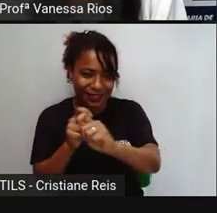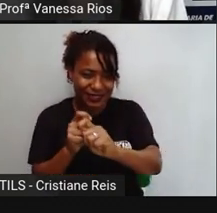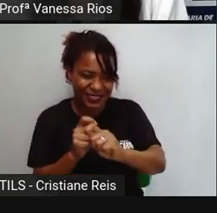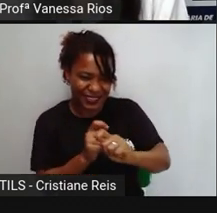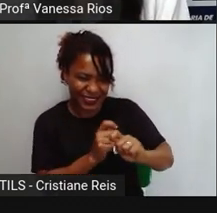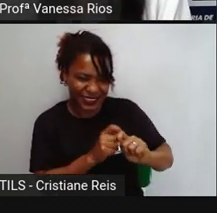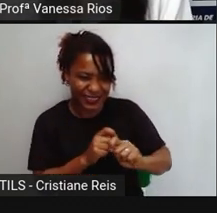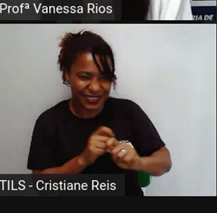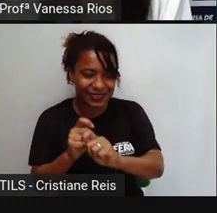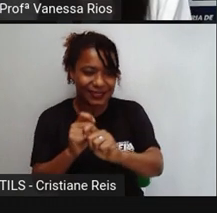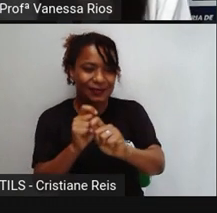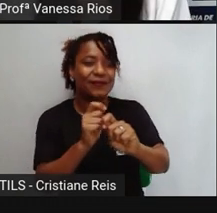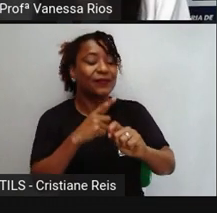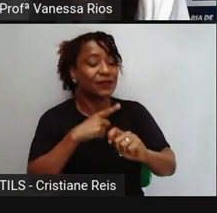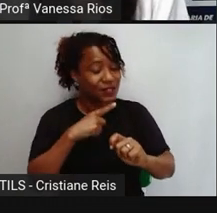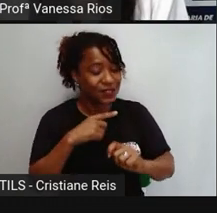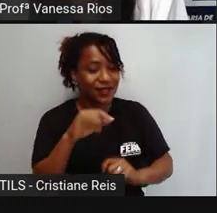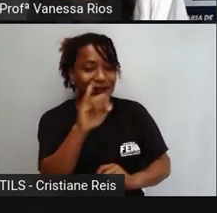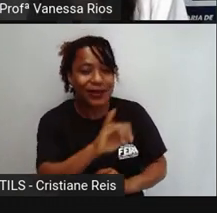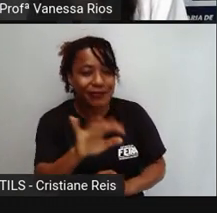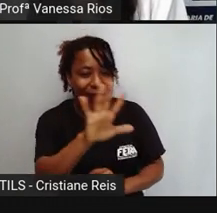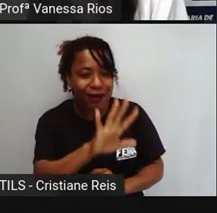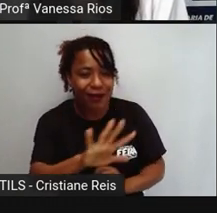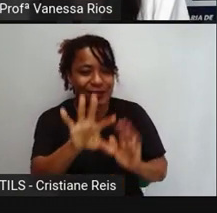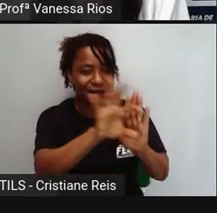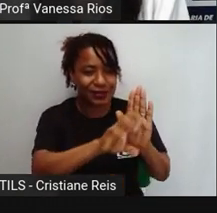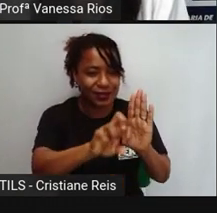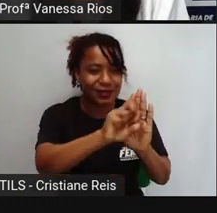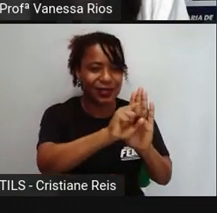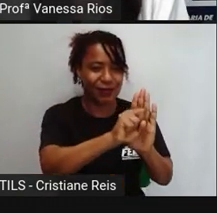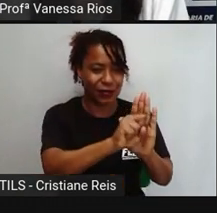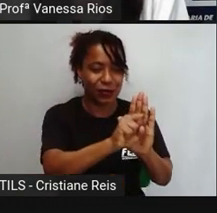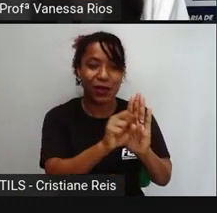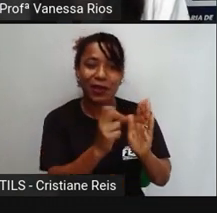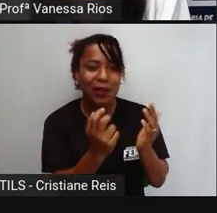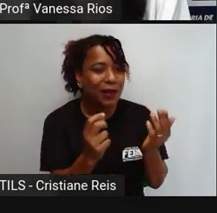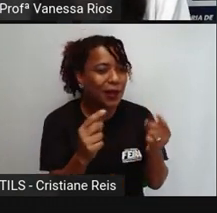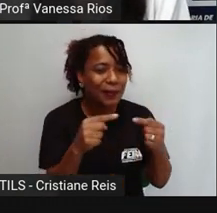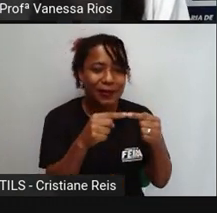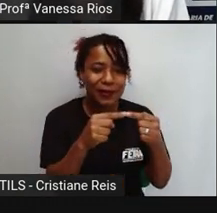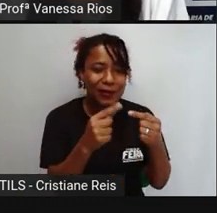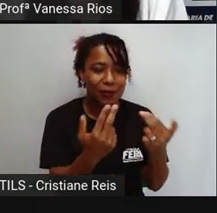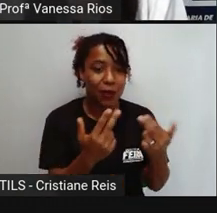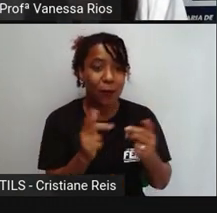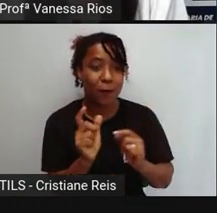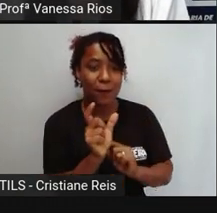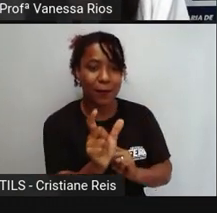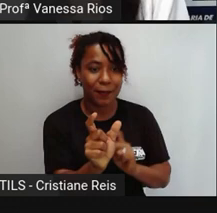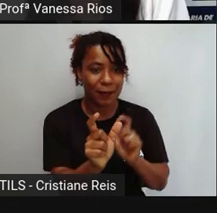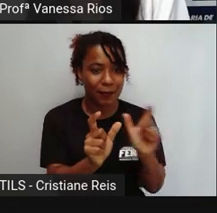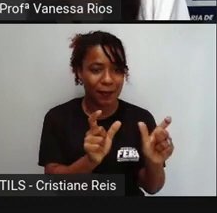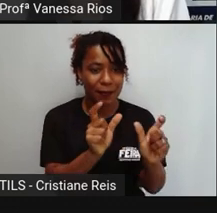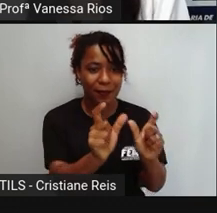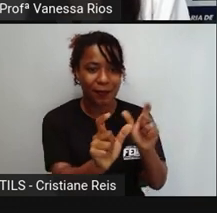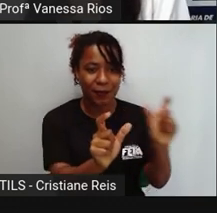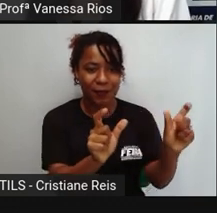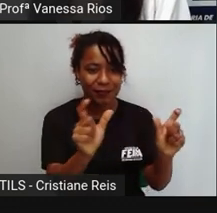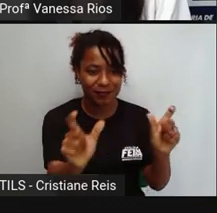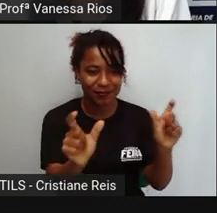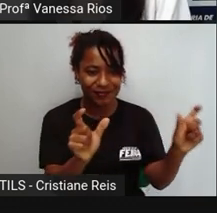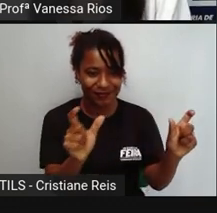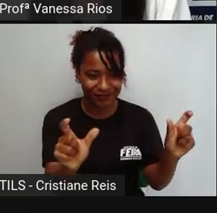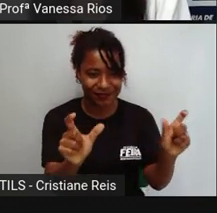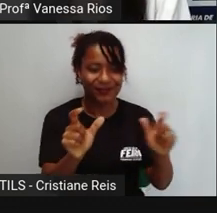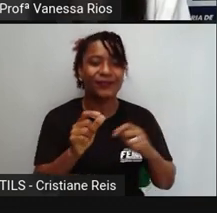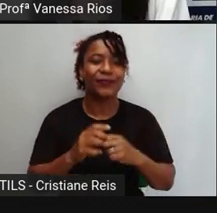pedras, as imagens que eles associavam aí às palavras, ou aos primeiros registros de